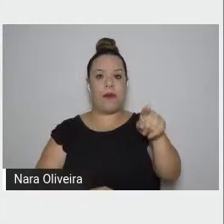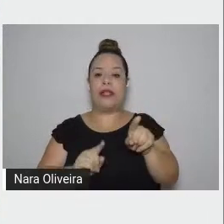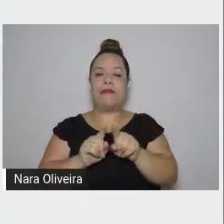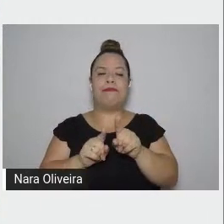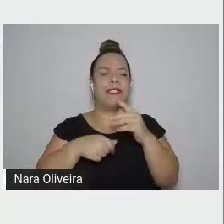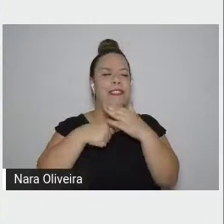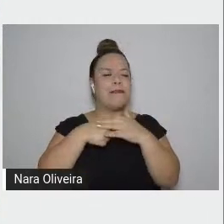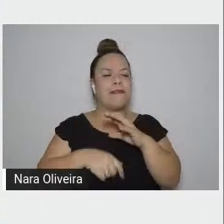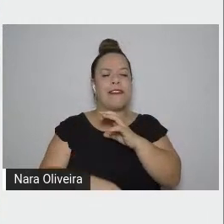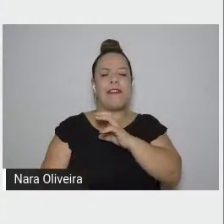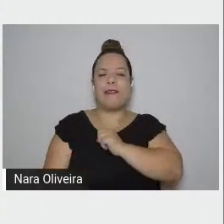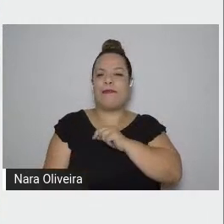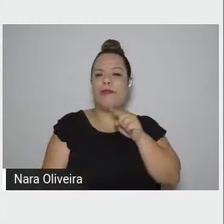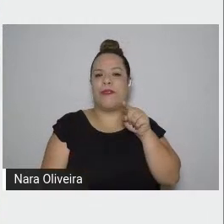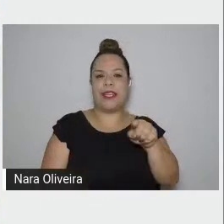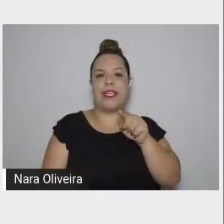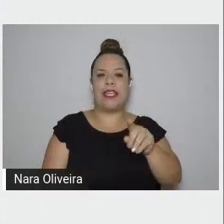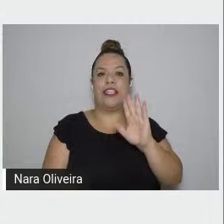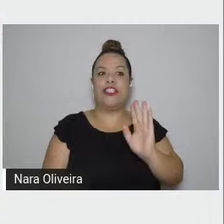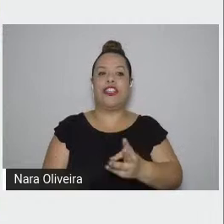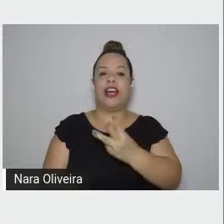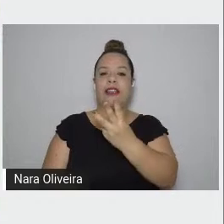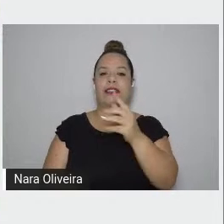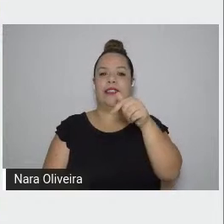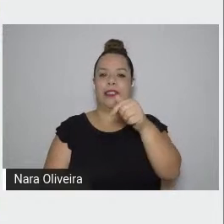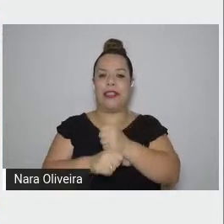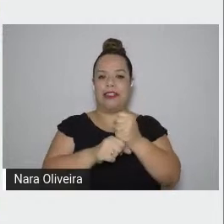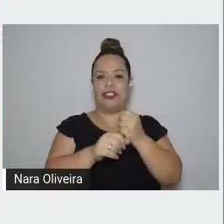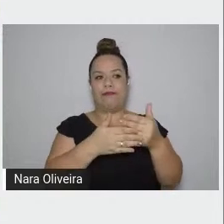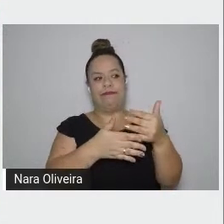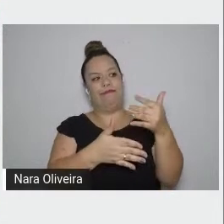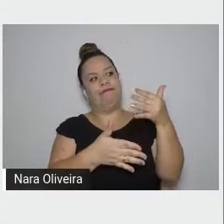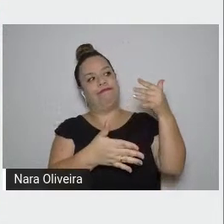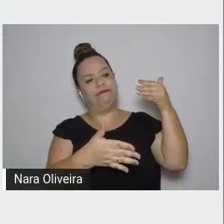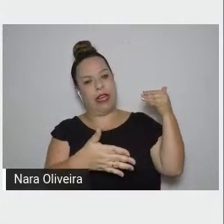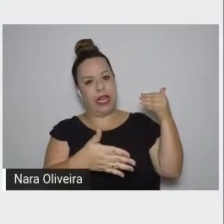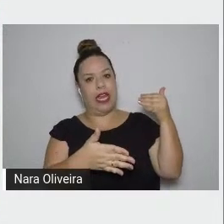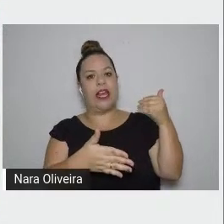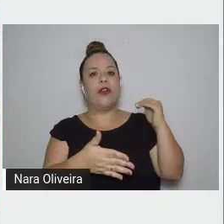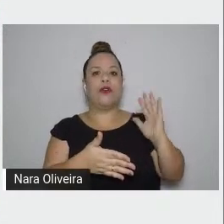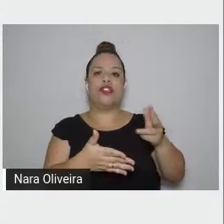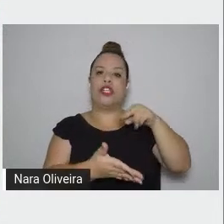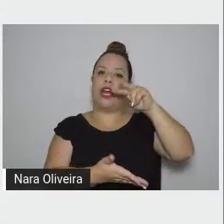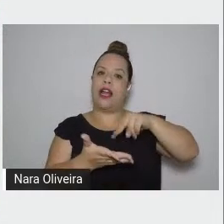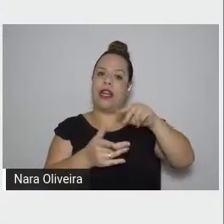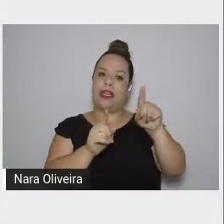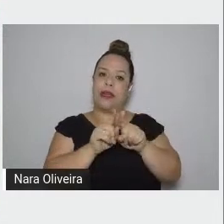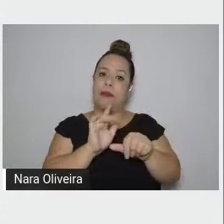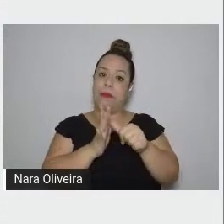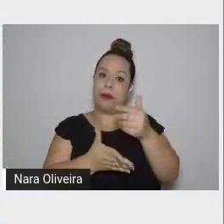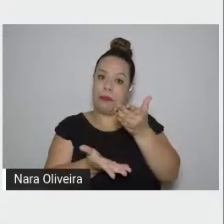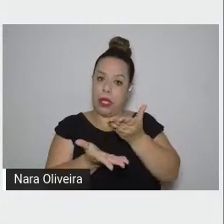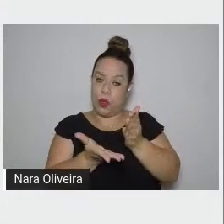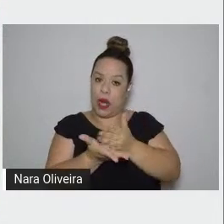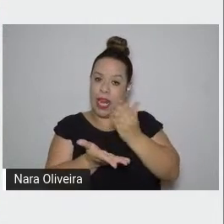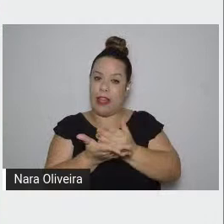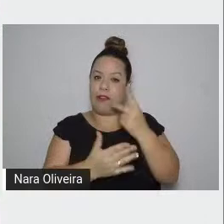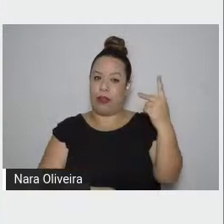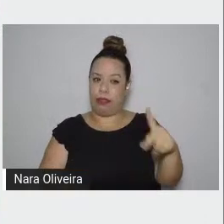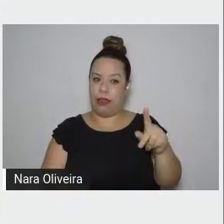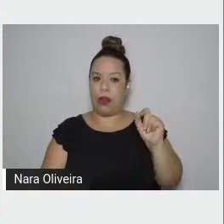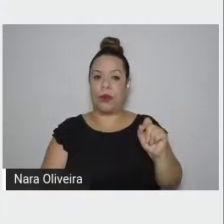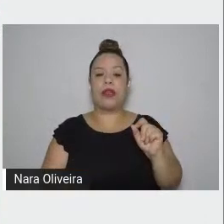Saramago há 37 anos. Eu li o primeiro livro dele em